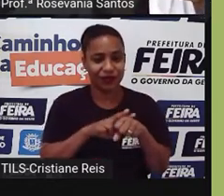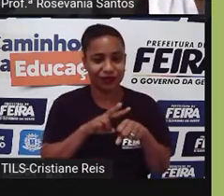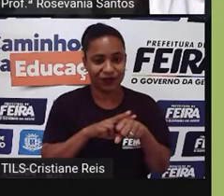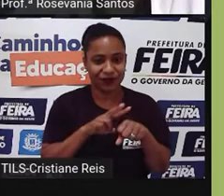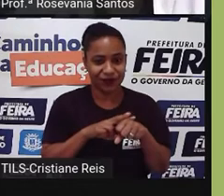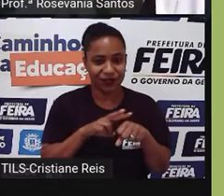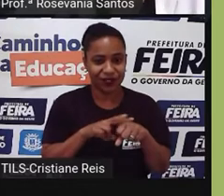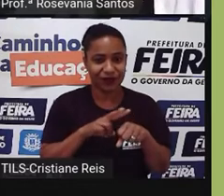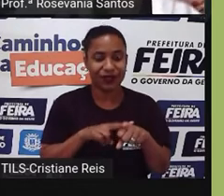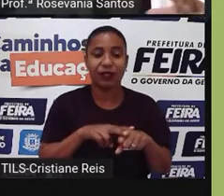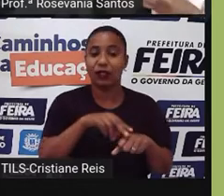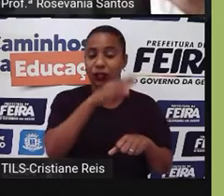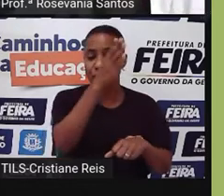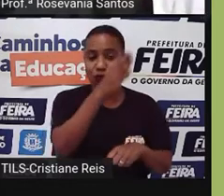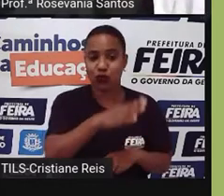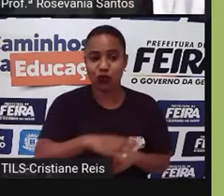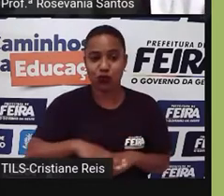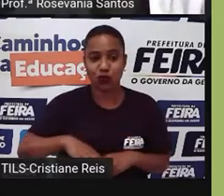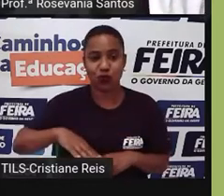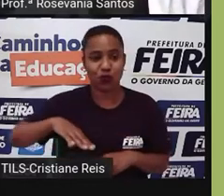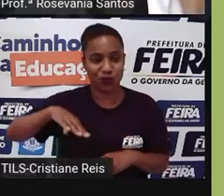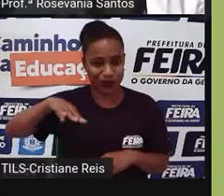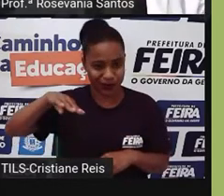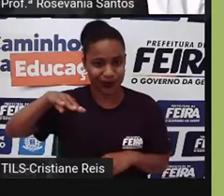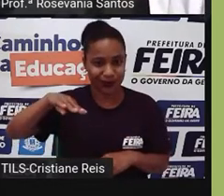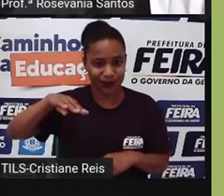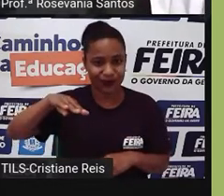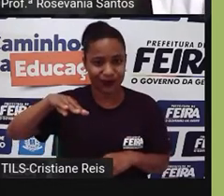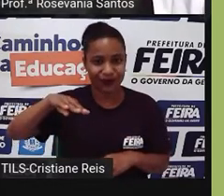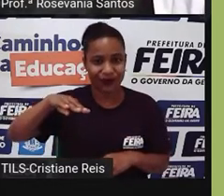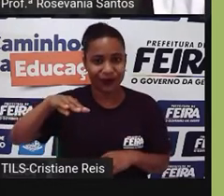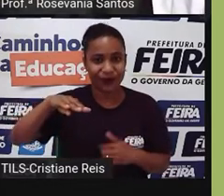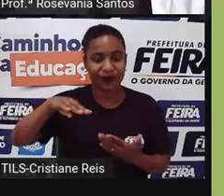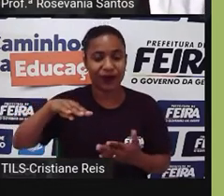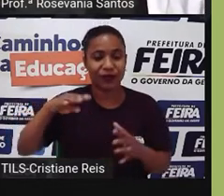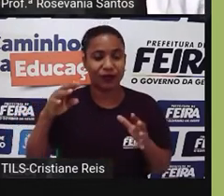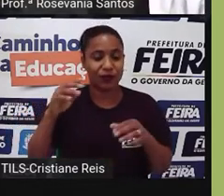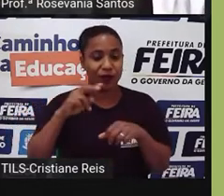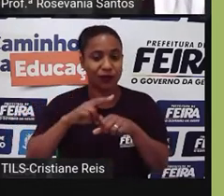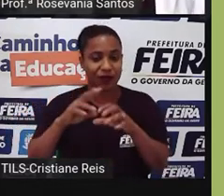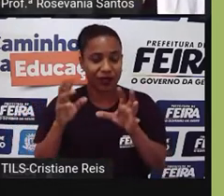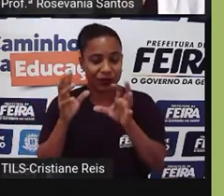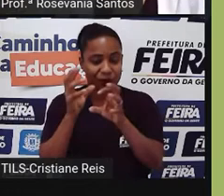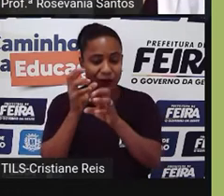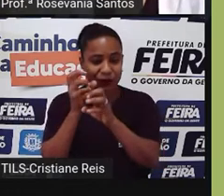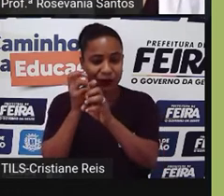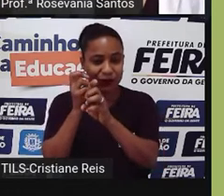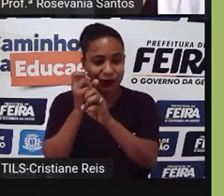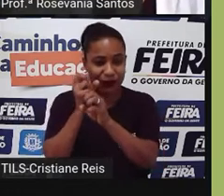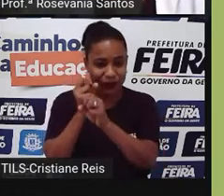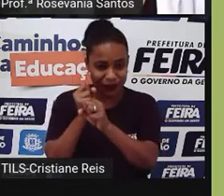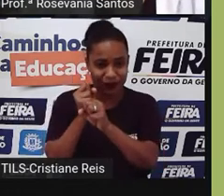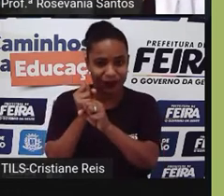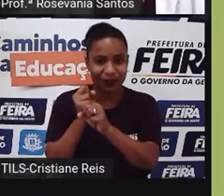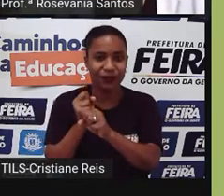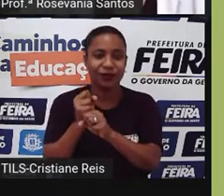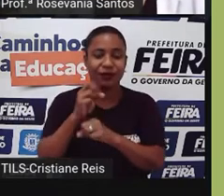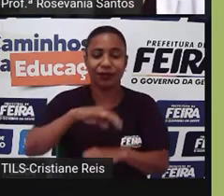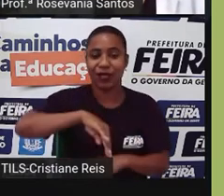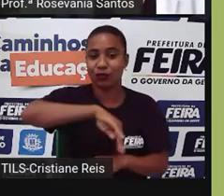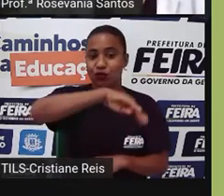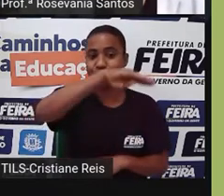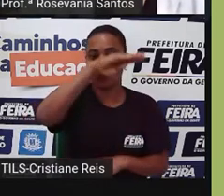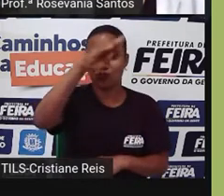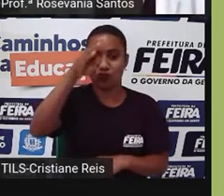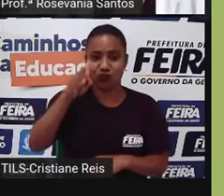altitudes mais baixas, né? Os terrenos mais baixos e quanto mais escuro vai ficando isso, né? São as altitudes